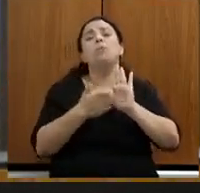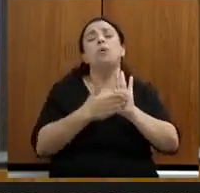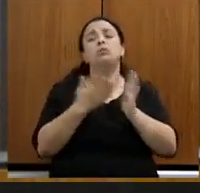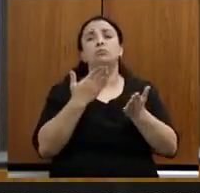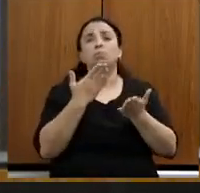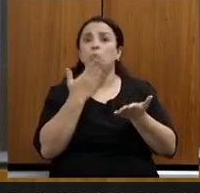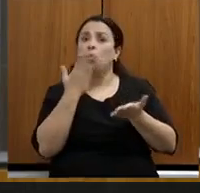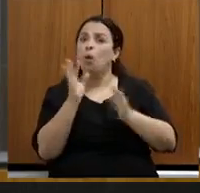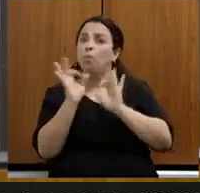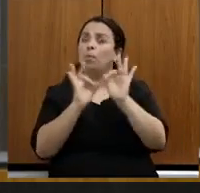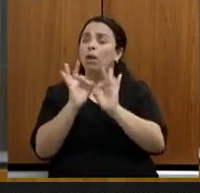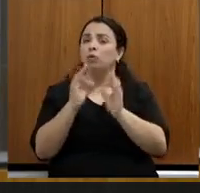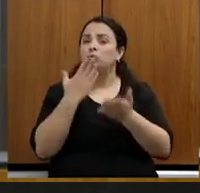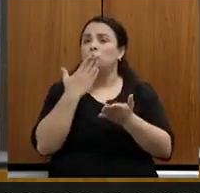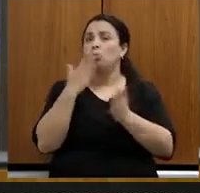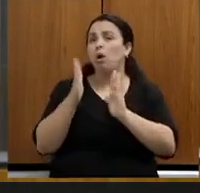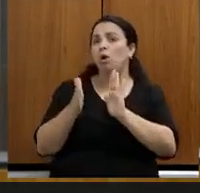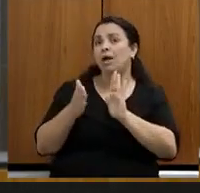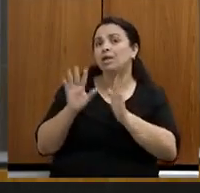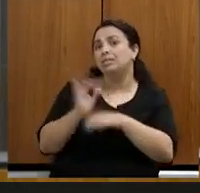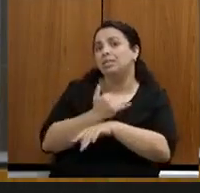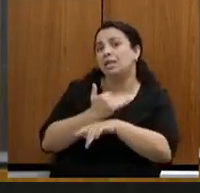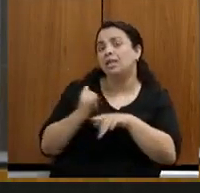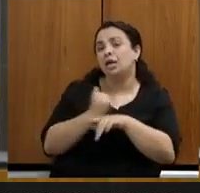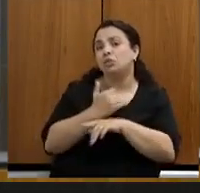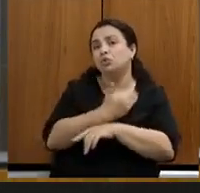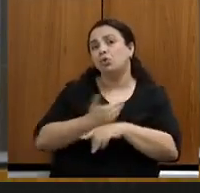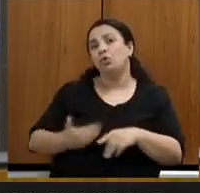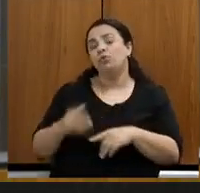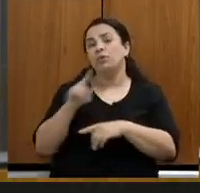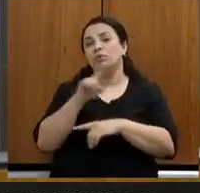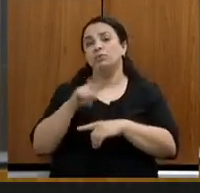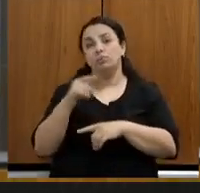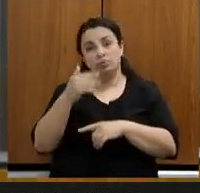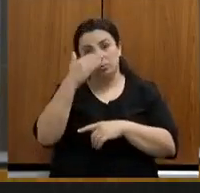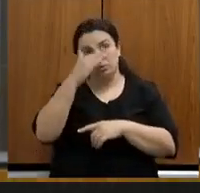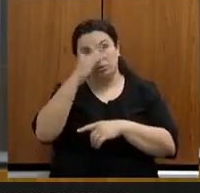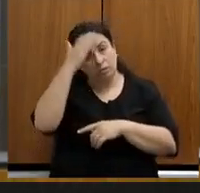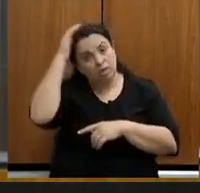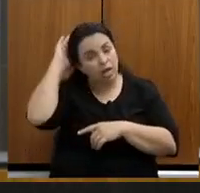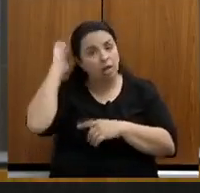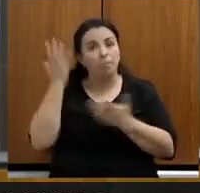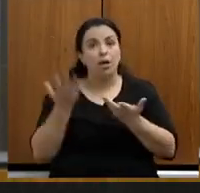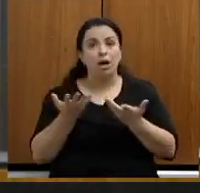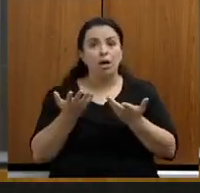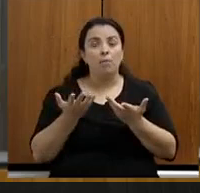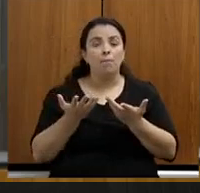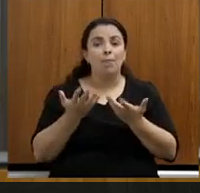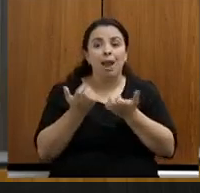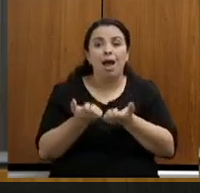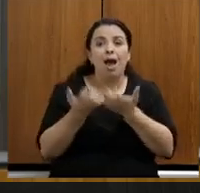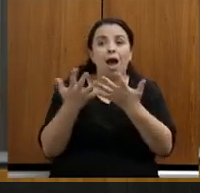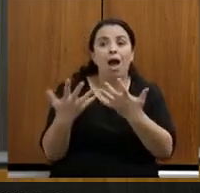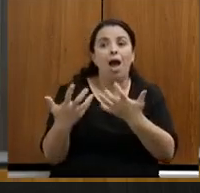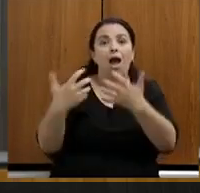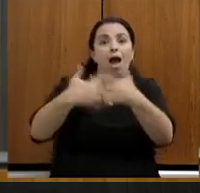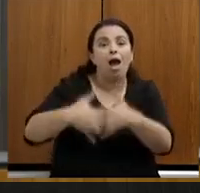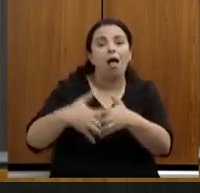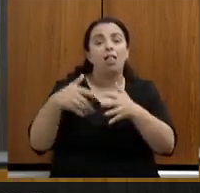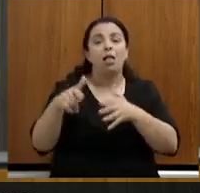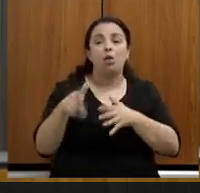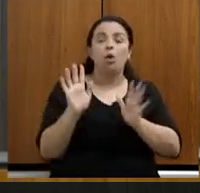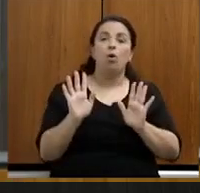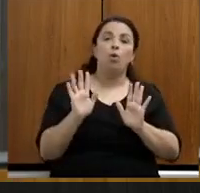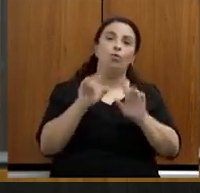planejamento dentro do governo Zema para atender uma expectativa, ou uma necessidade, perdão, não é